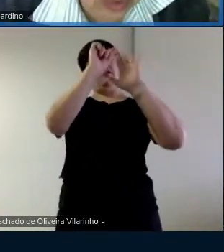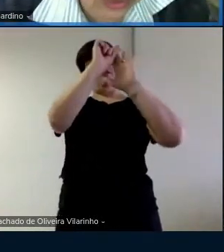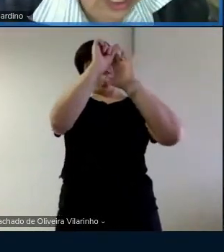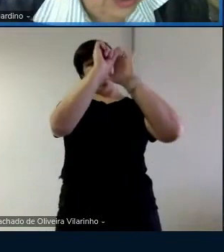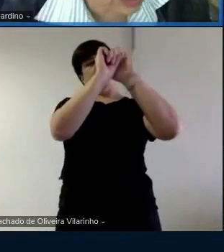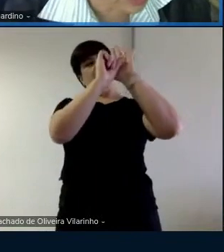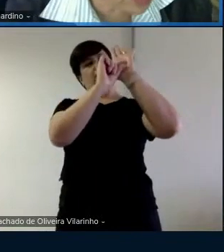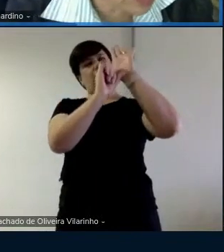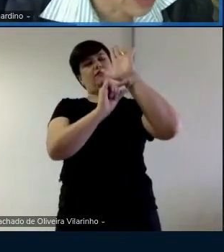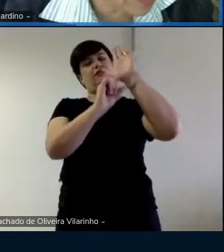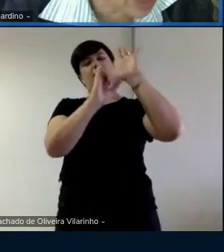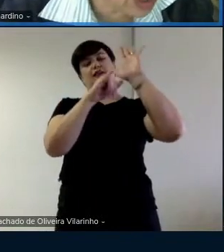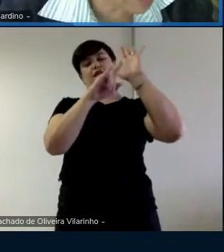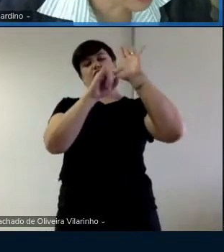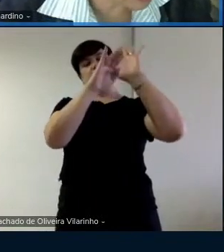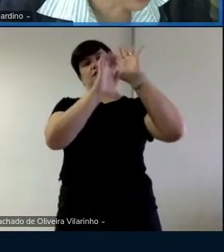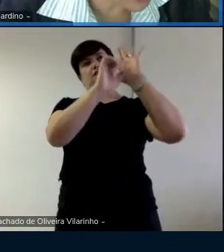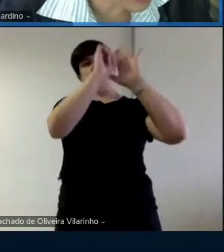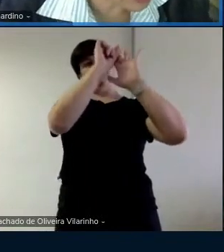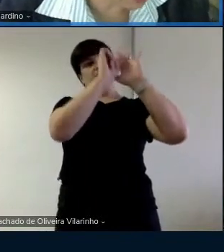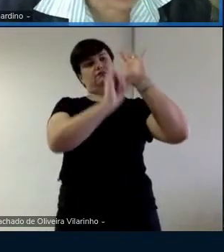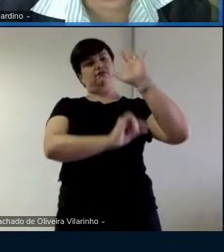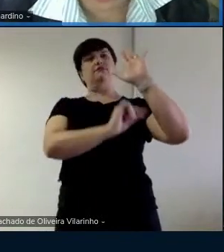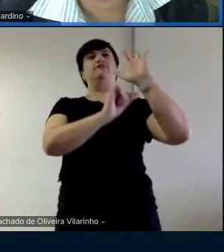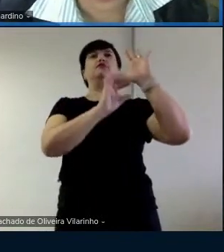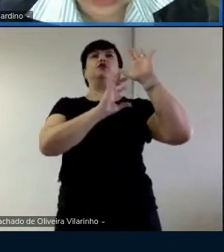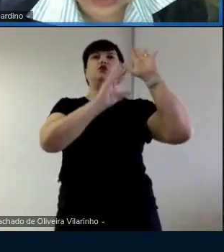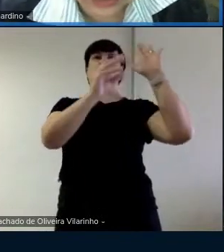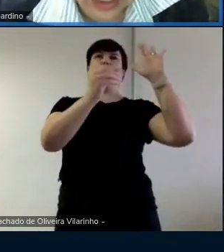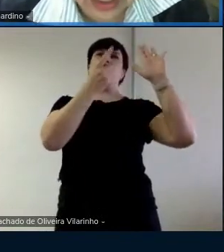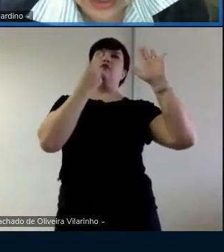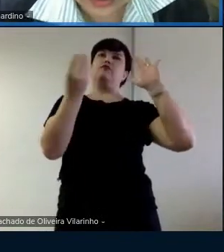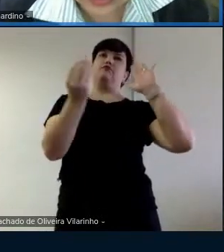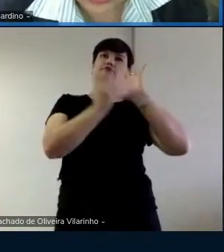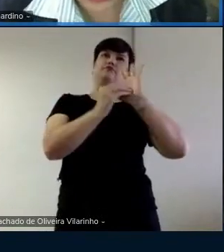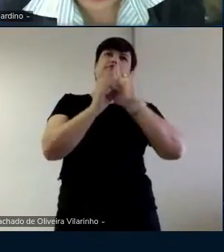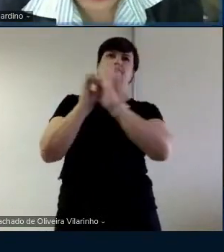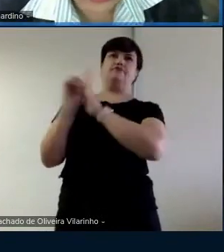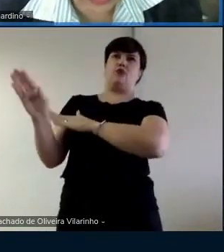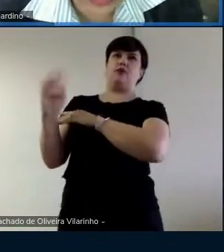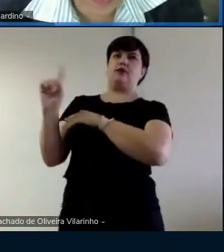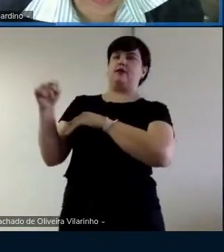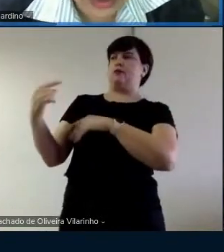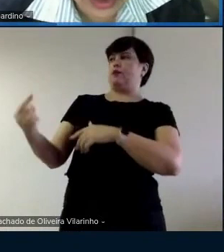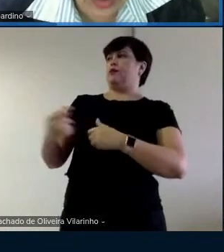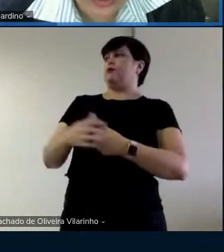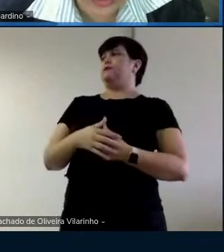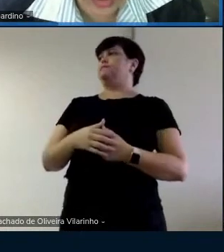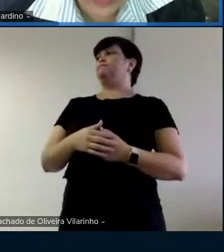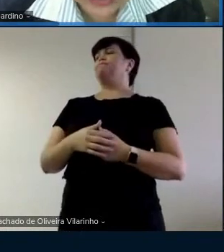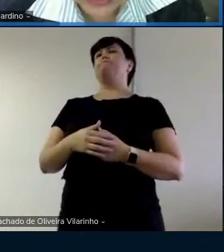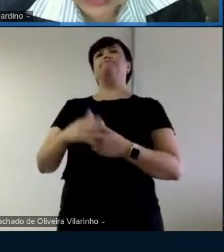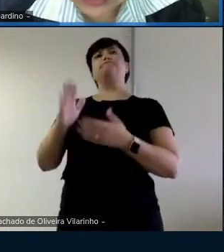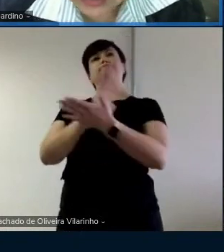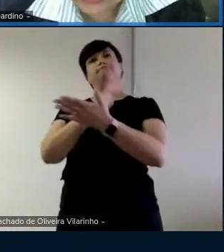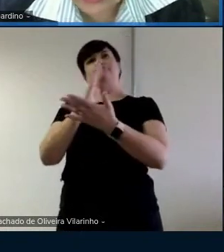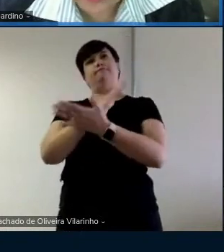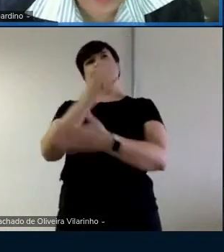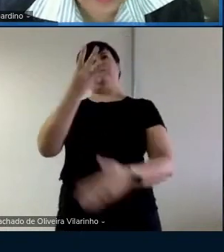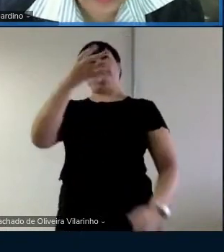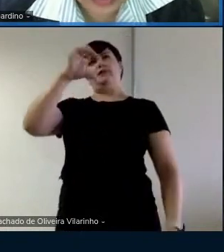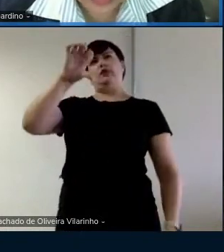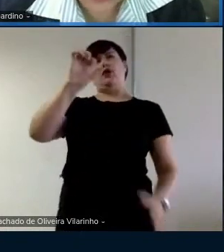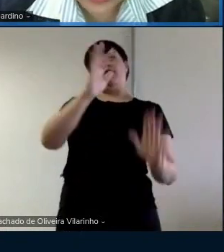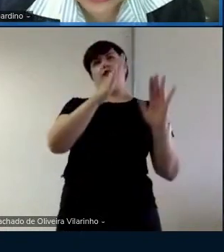vamos saltar esse aqui depois você vê que da página 45 tem um comentário pra você, tá? Então, da página 49 a 60